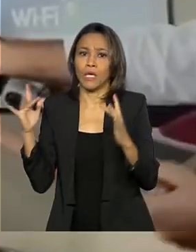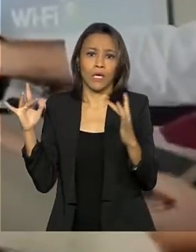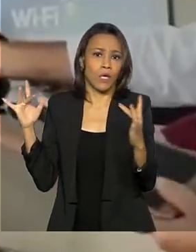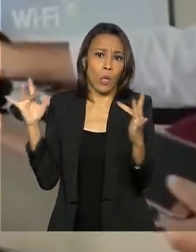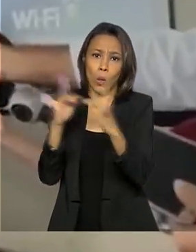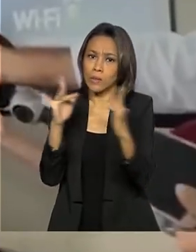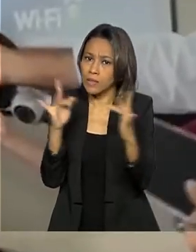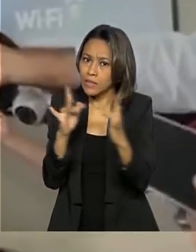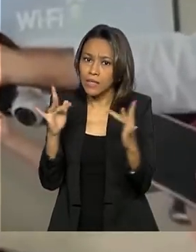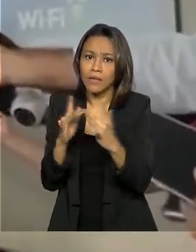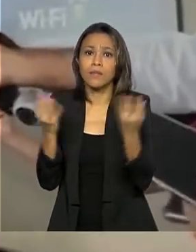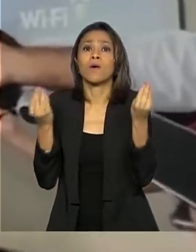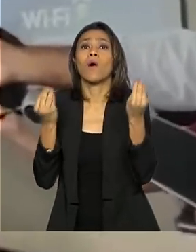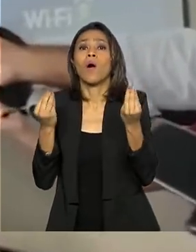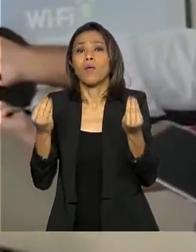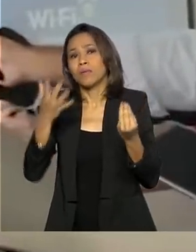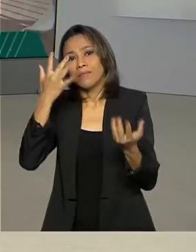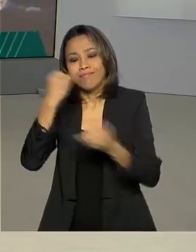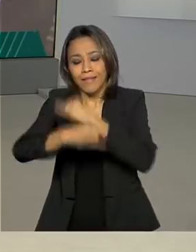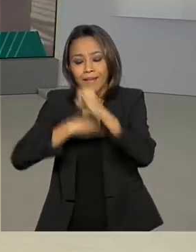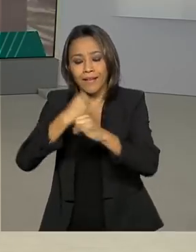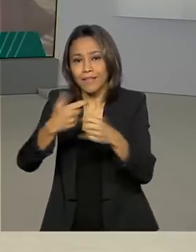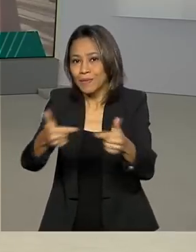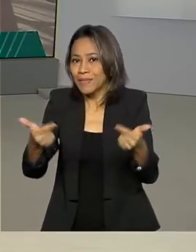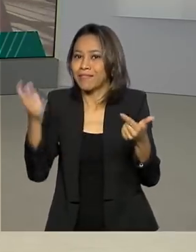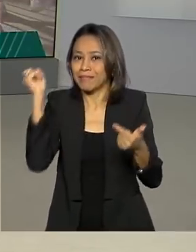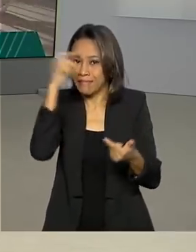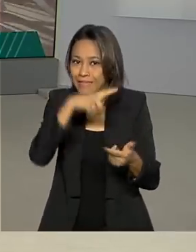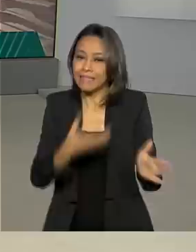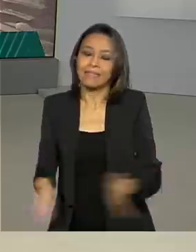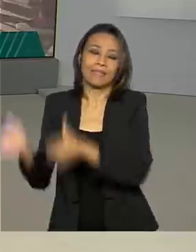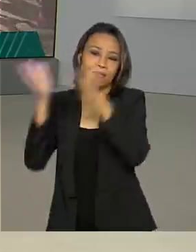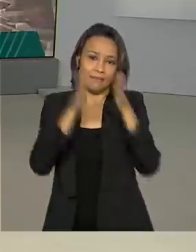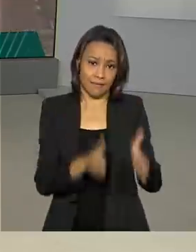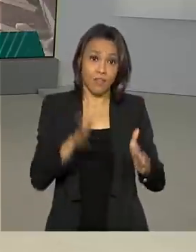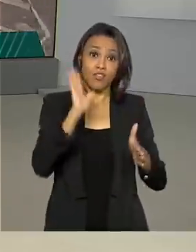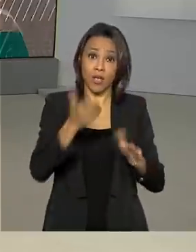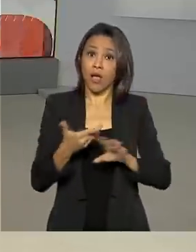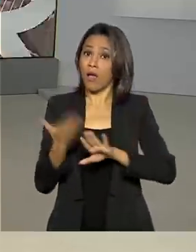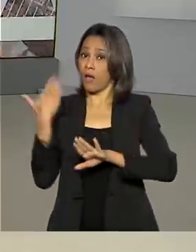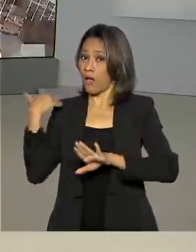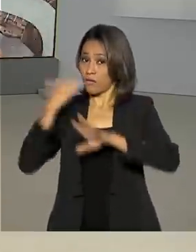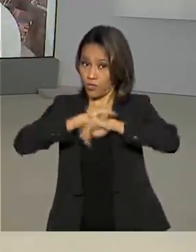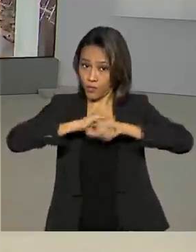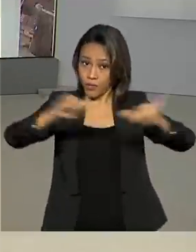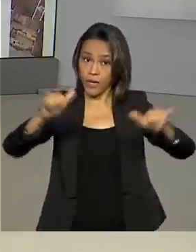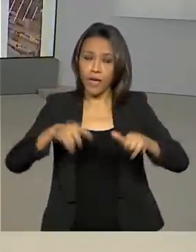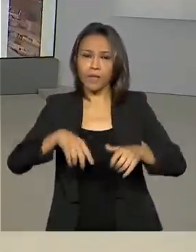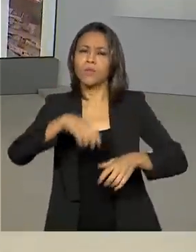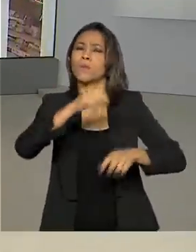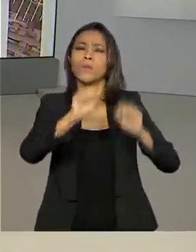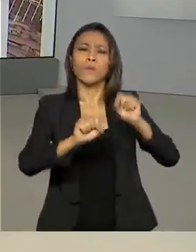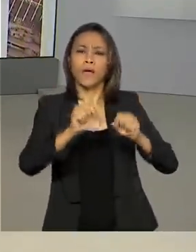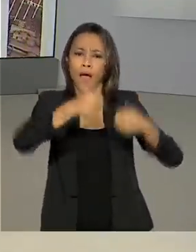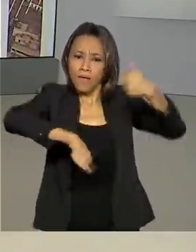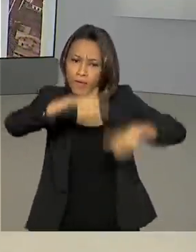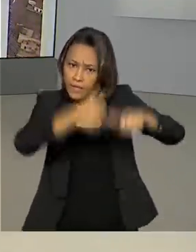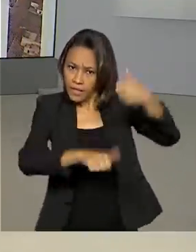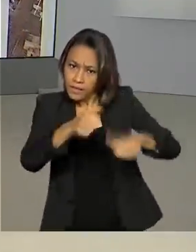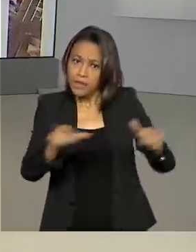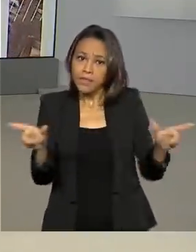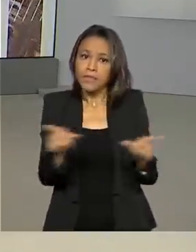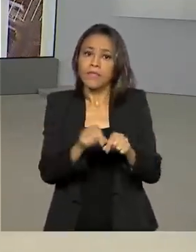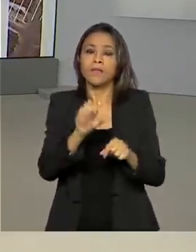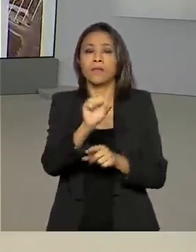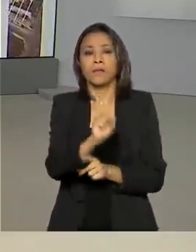imagina essas pessoas que não têm acesso. Foram divulgados os resultados do Sistema de Avaliação da Educação Básica, o